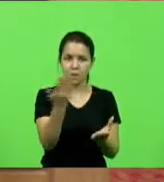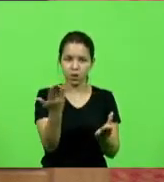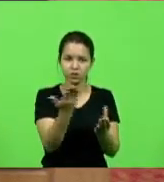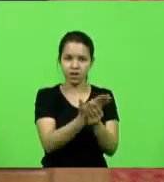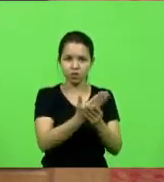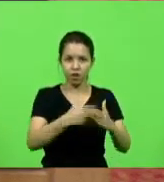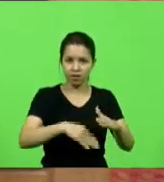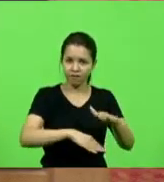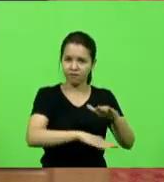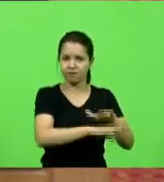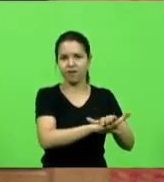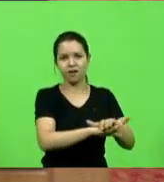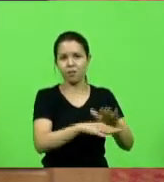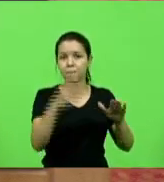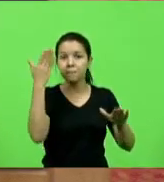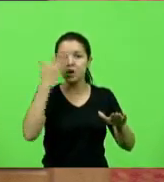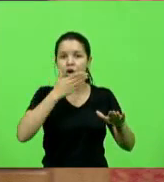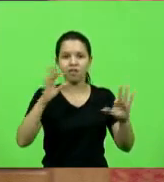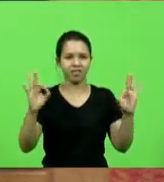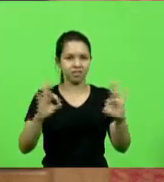Que não tinha provas?